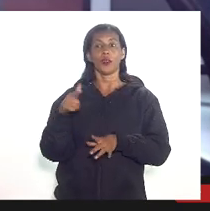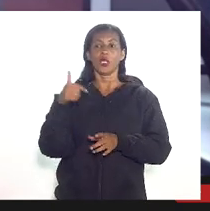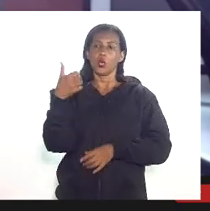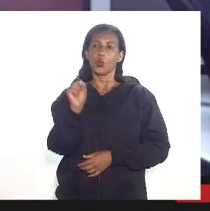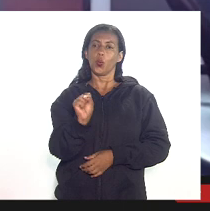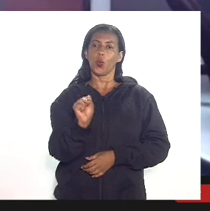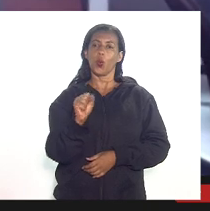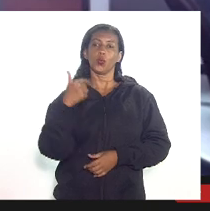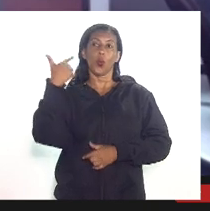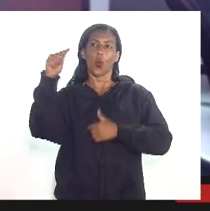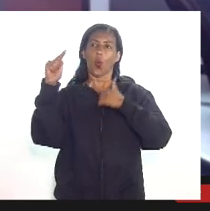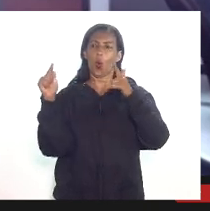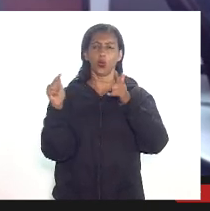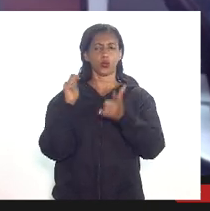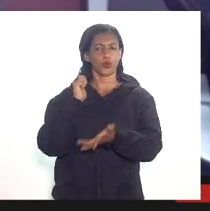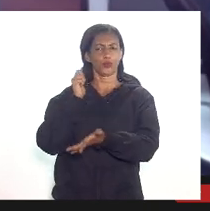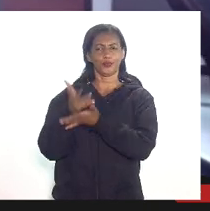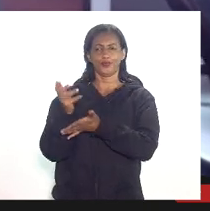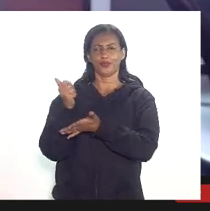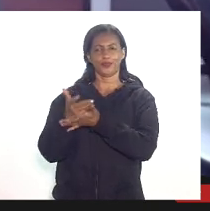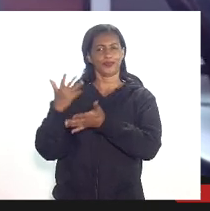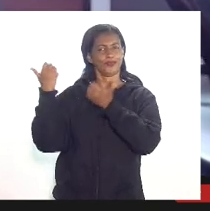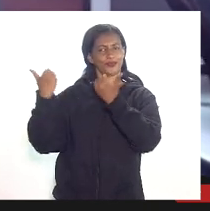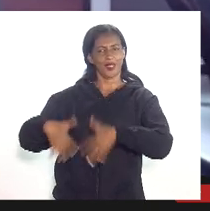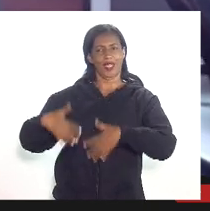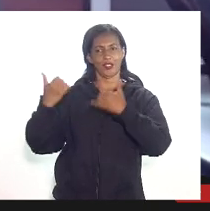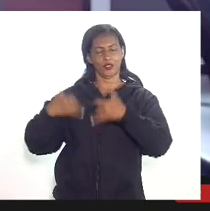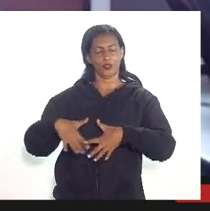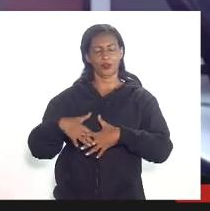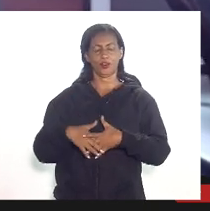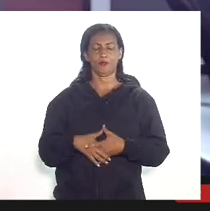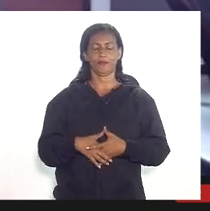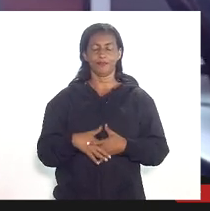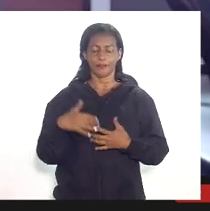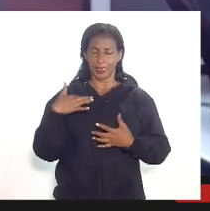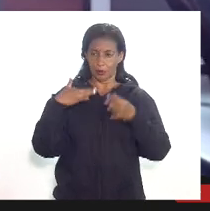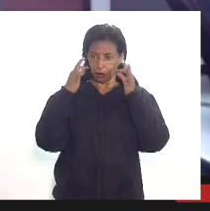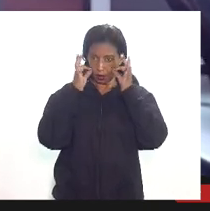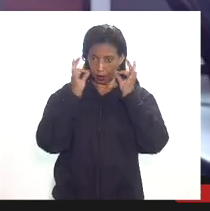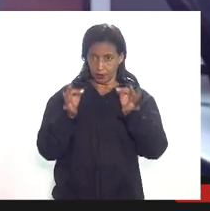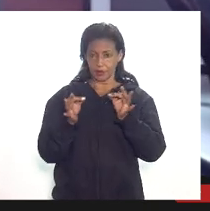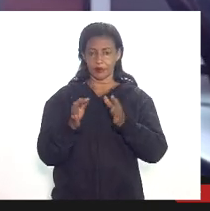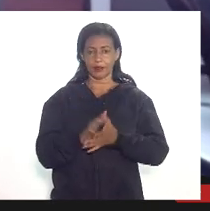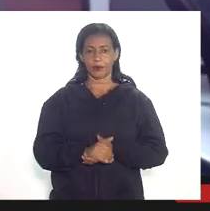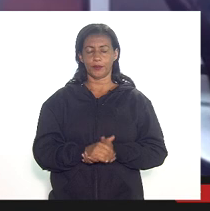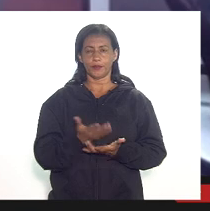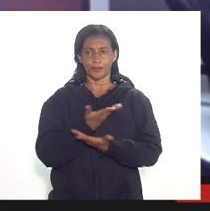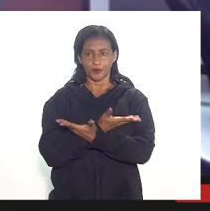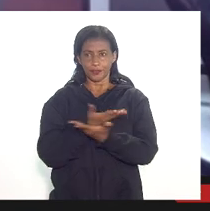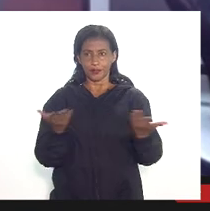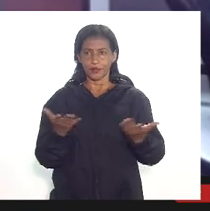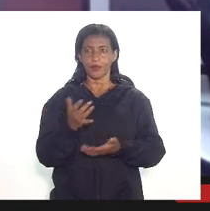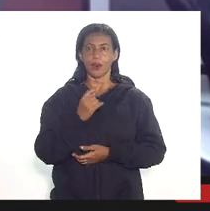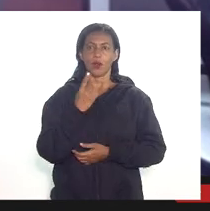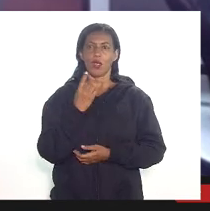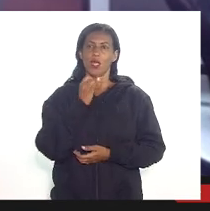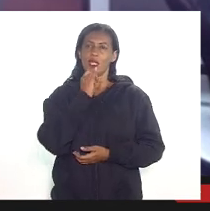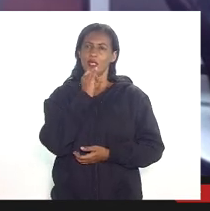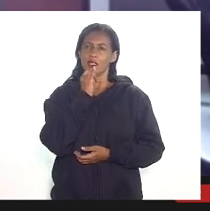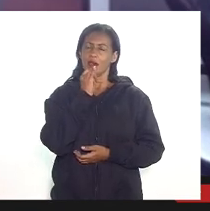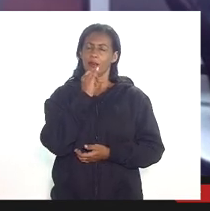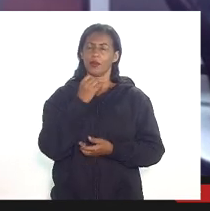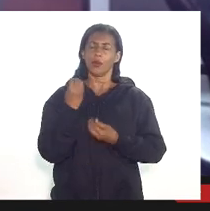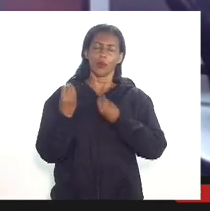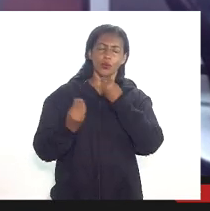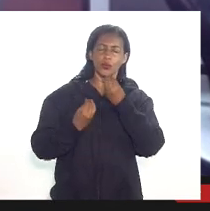outros gastos eu chamo a atenção aqui senhores por um exemplo de como